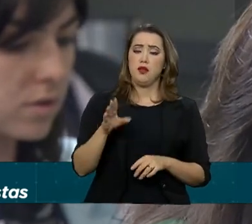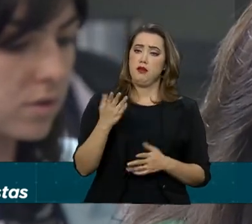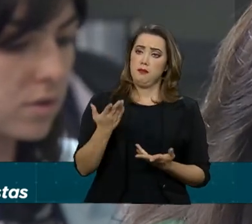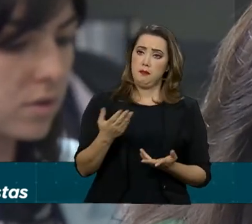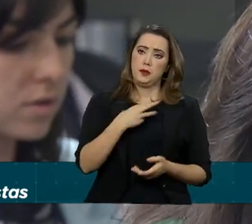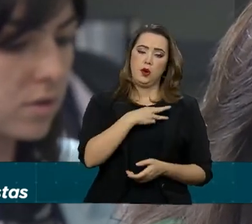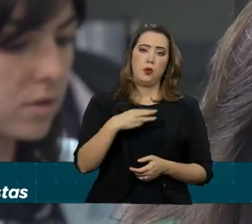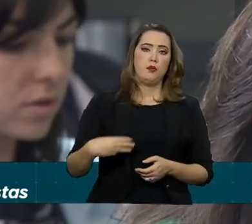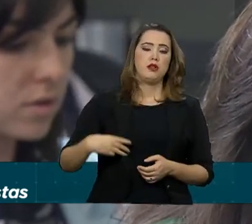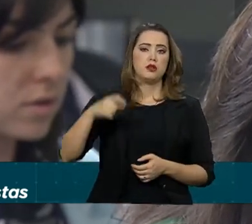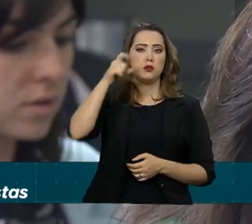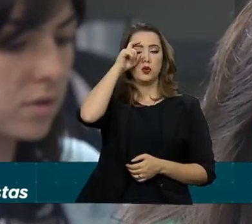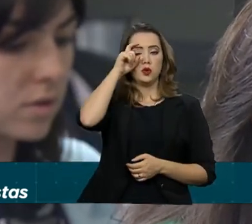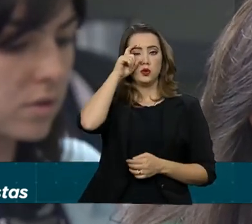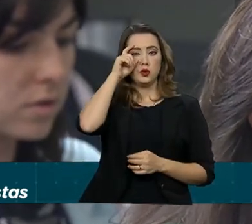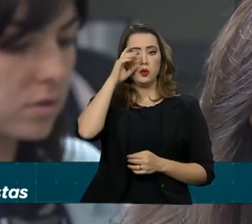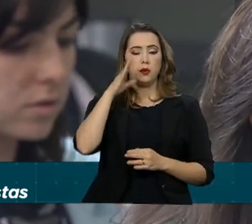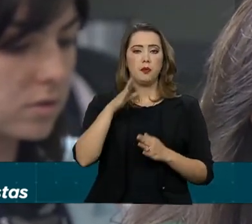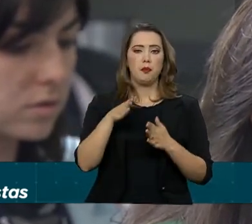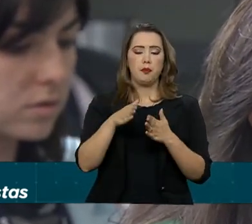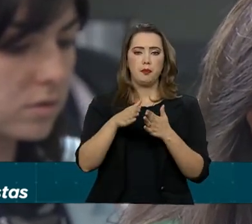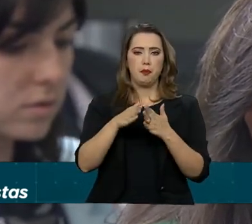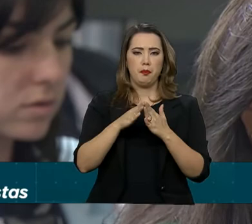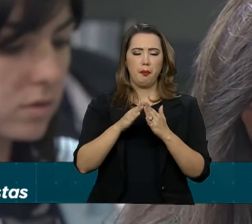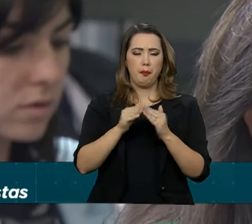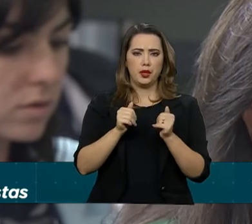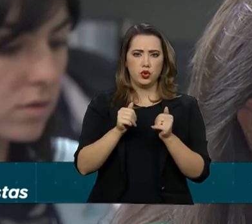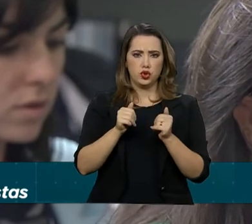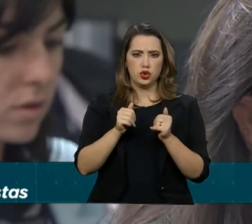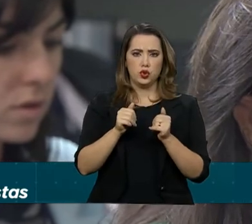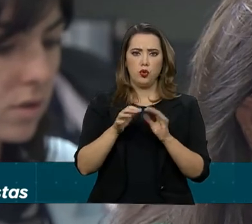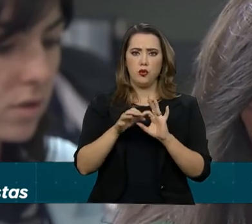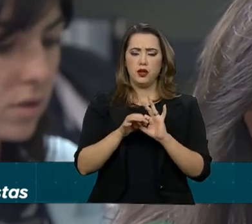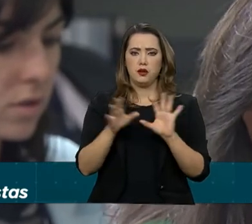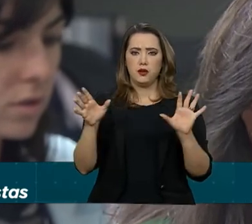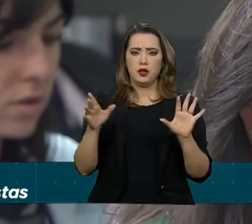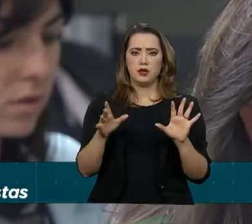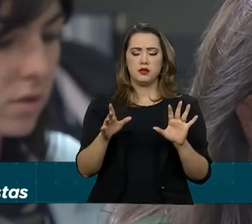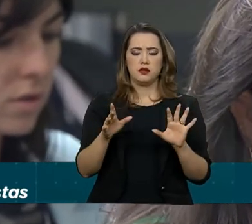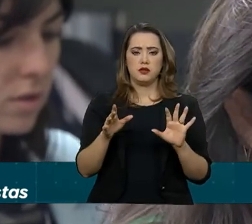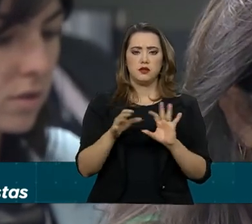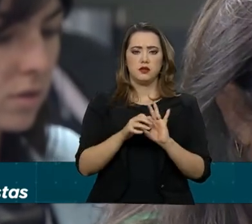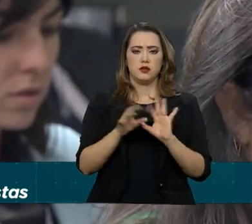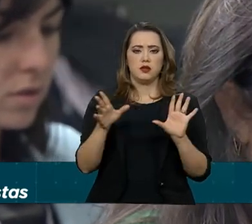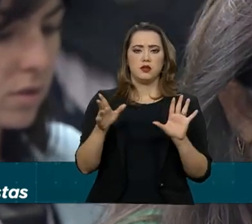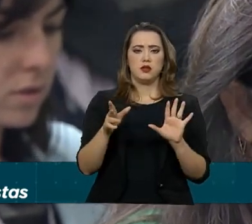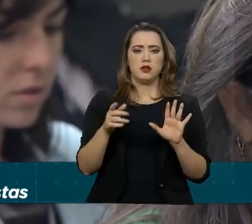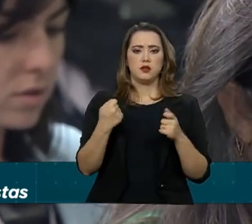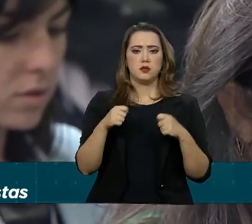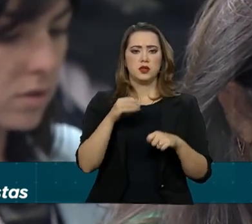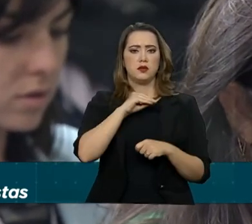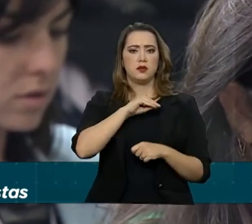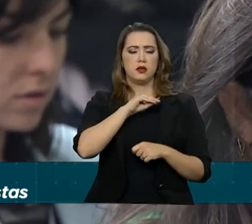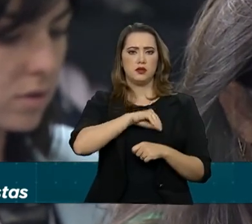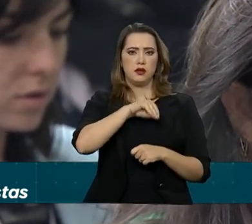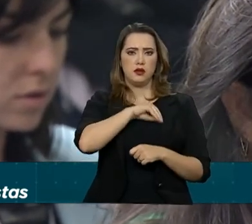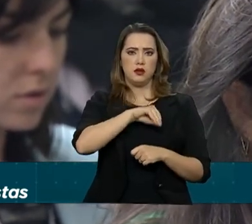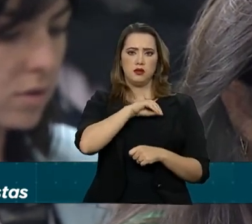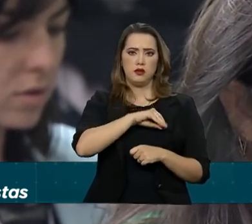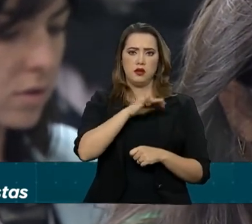pediu uma licença aí para os próximos dias, a partir da semana que vem, uma licença não remunerada, alegando